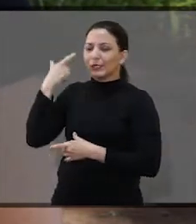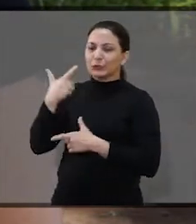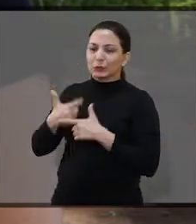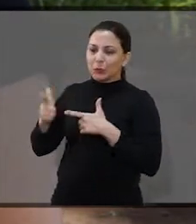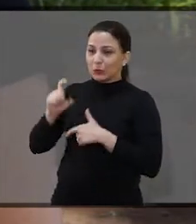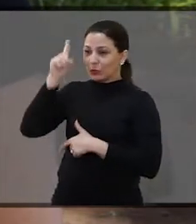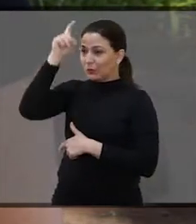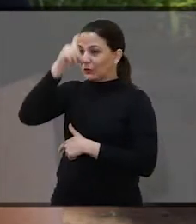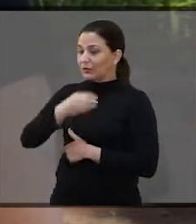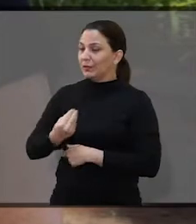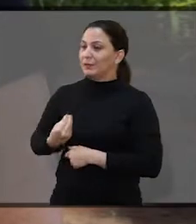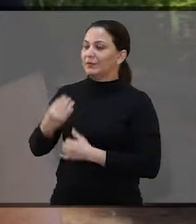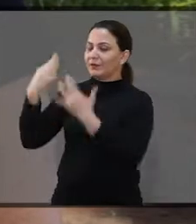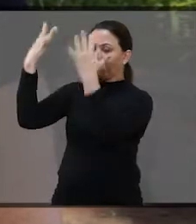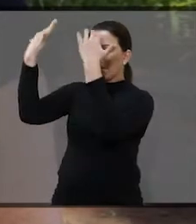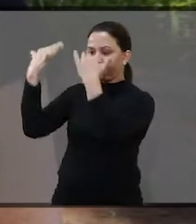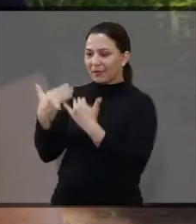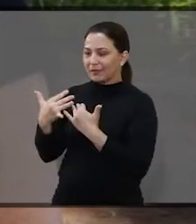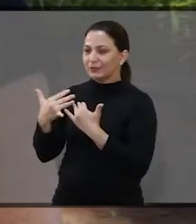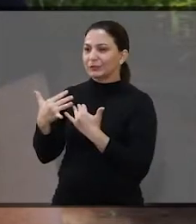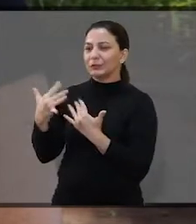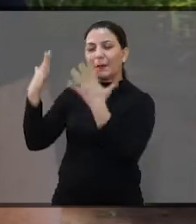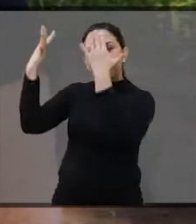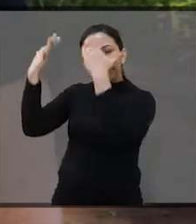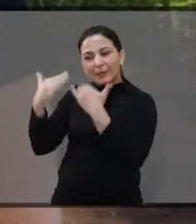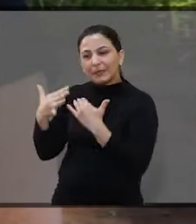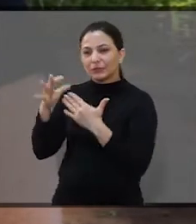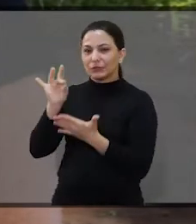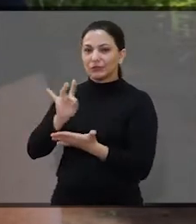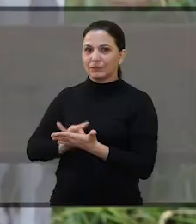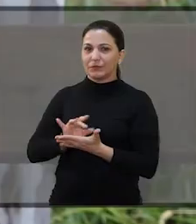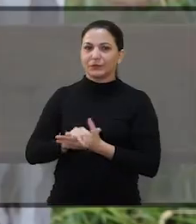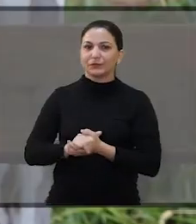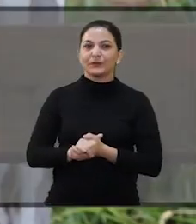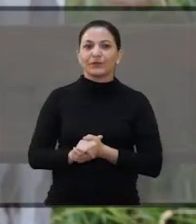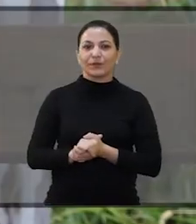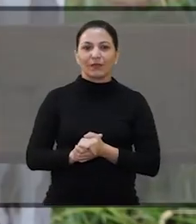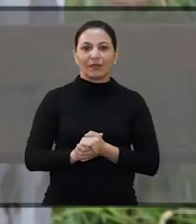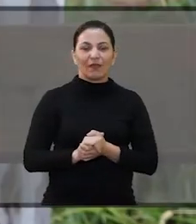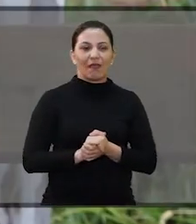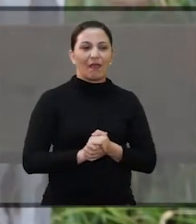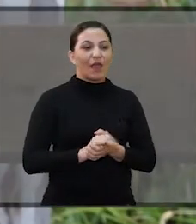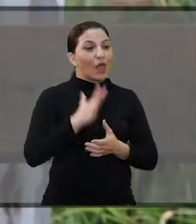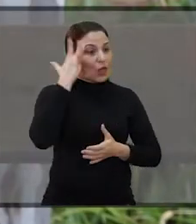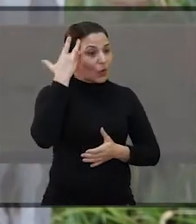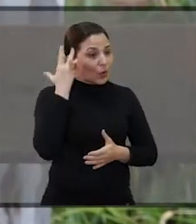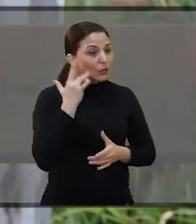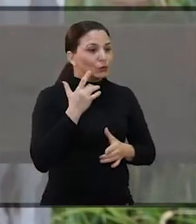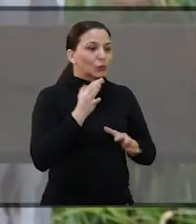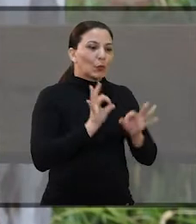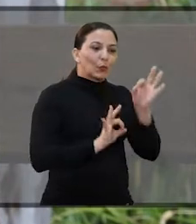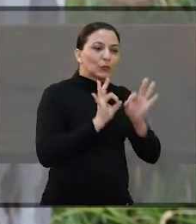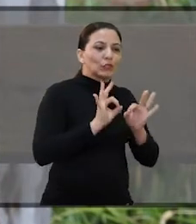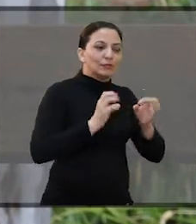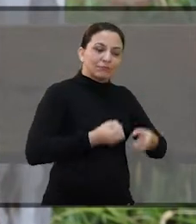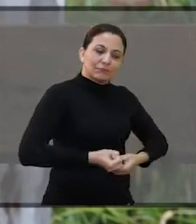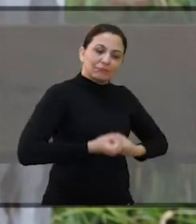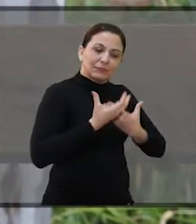Então, isso aqui na minha vida é uma bênção. É uma bênção. Eu acho que esse projeto é uma inspiração divina